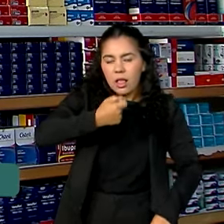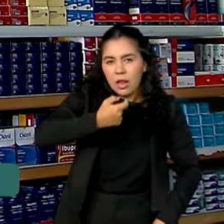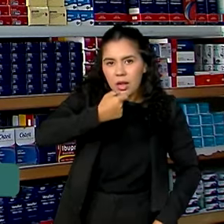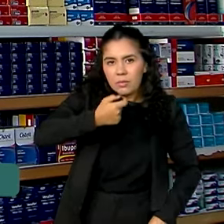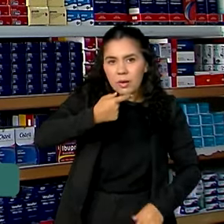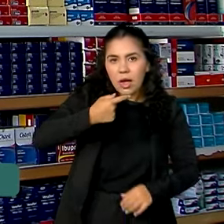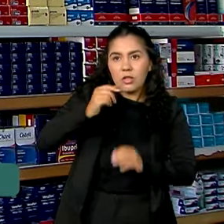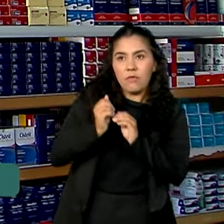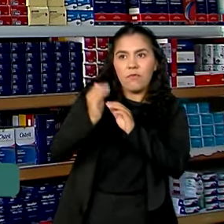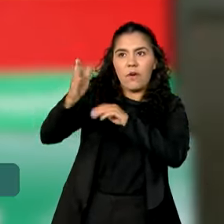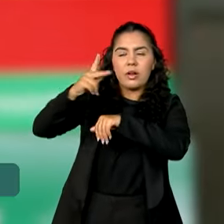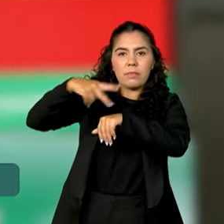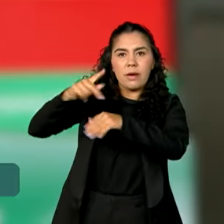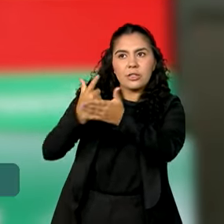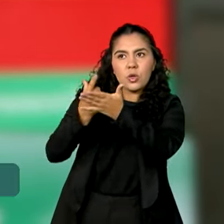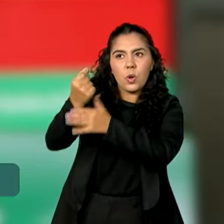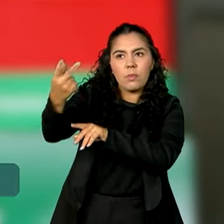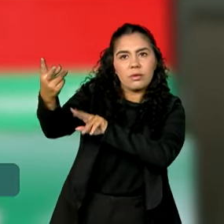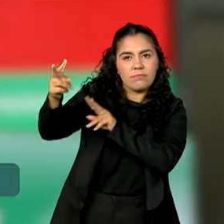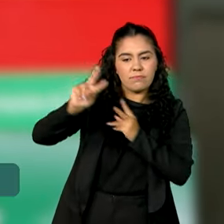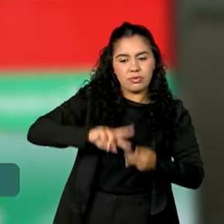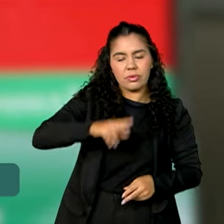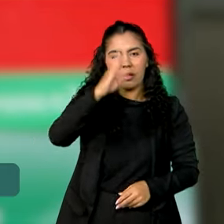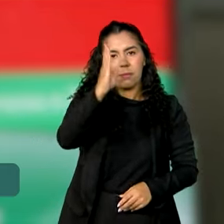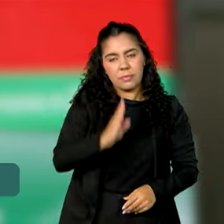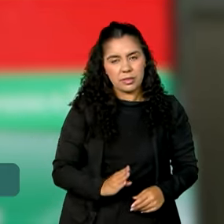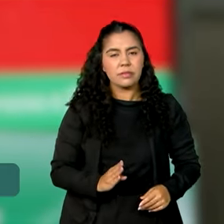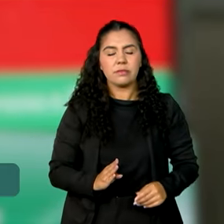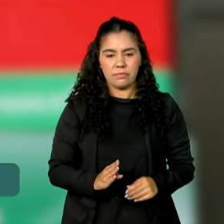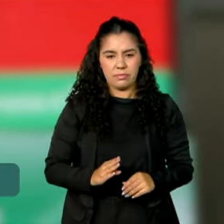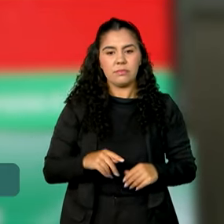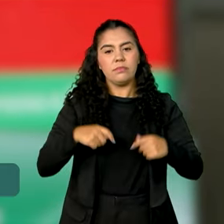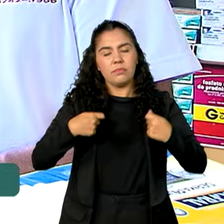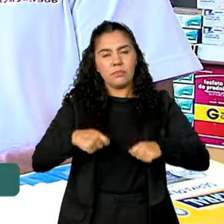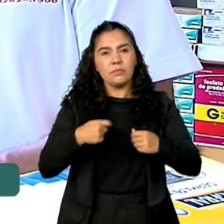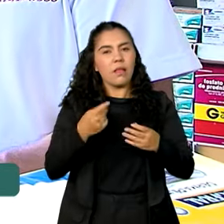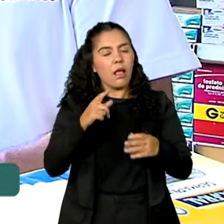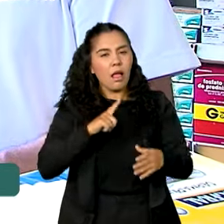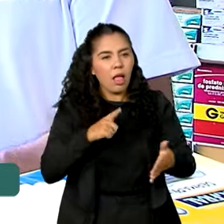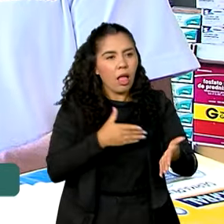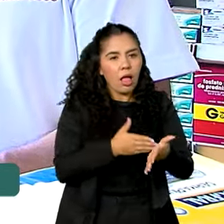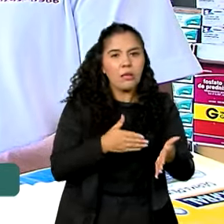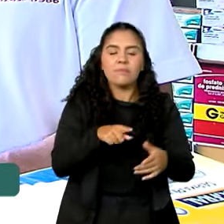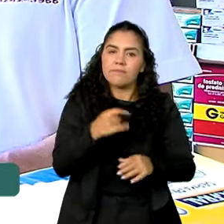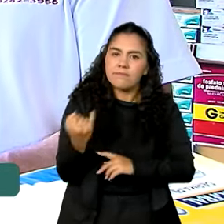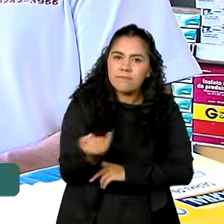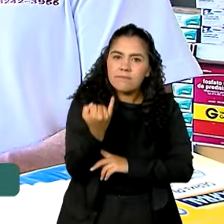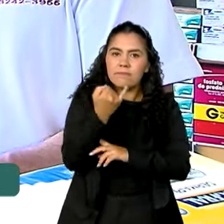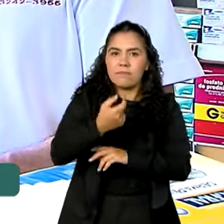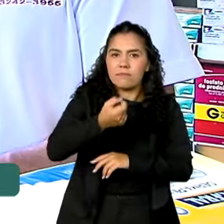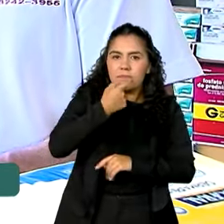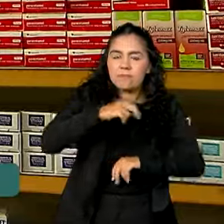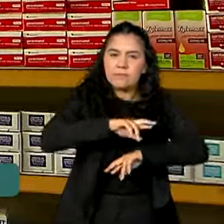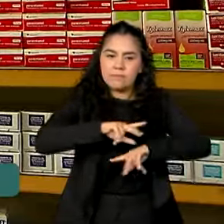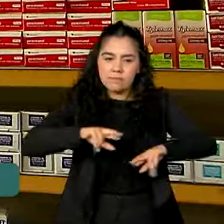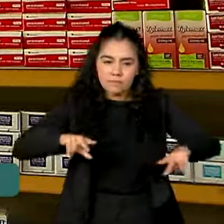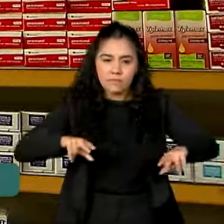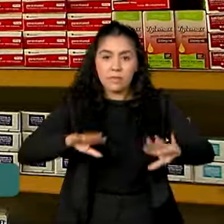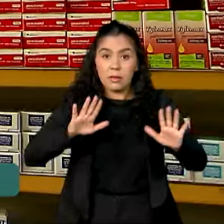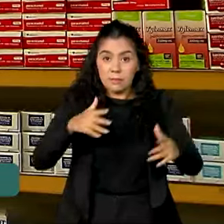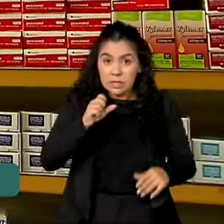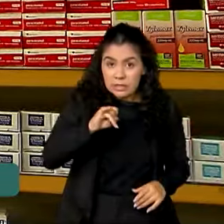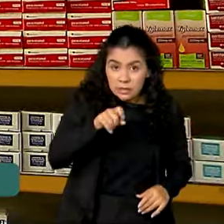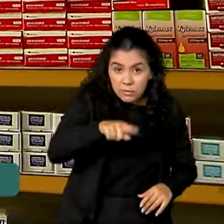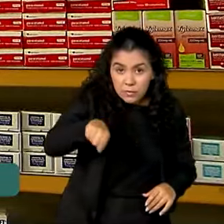Nesse caso, a cobrança de impostos poderia dificultar a aquisição de medicamentos essenciais para esses usuários. E se